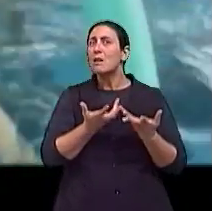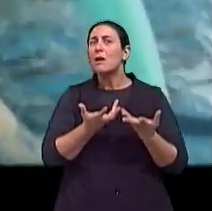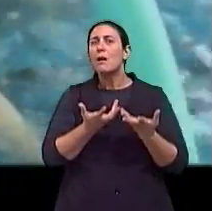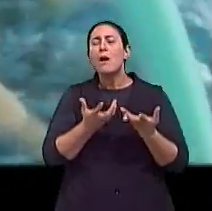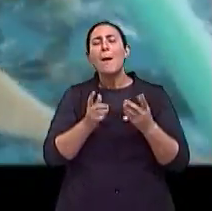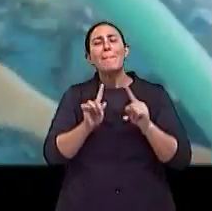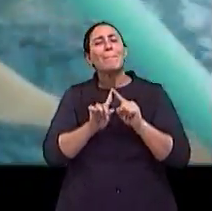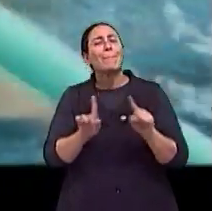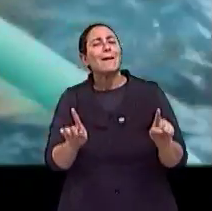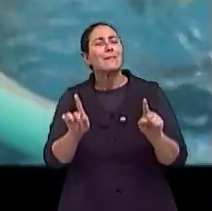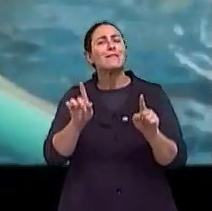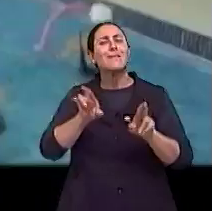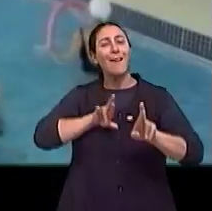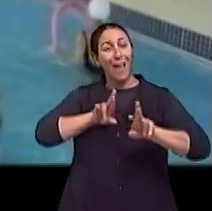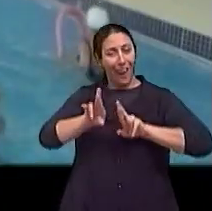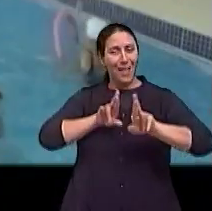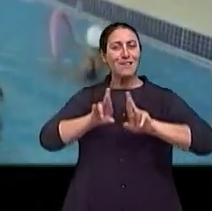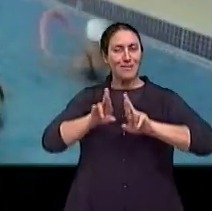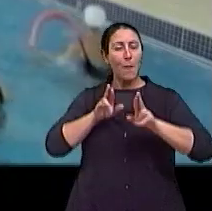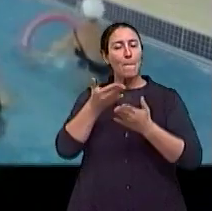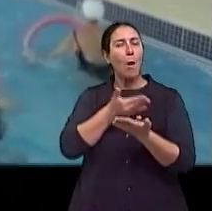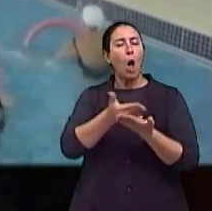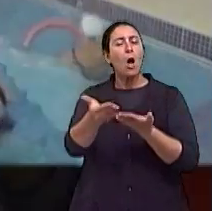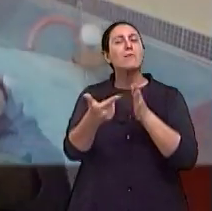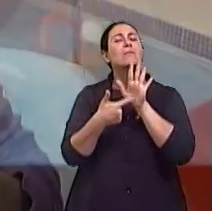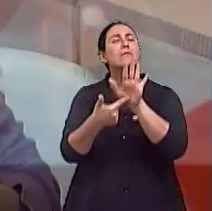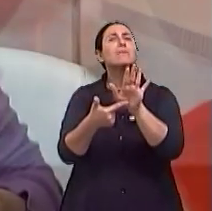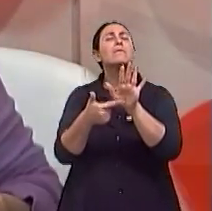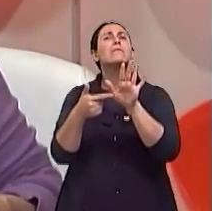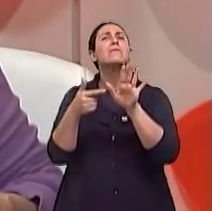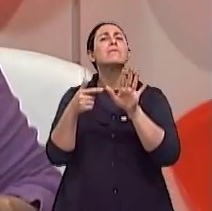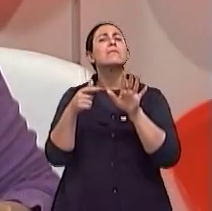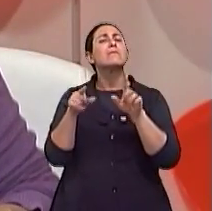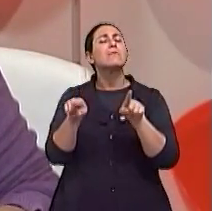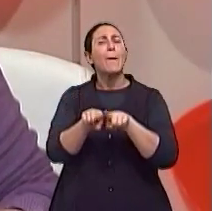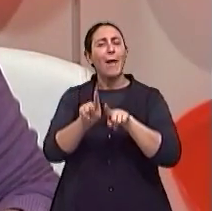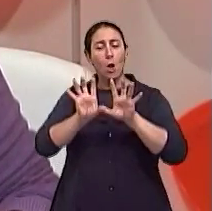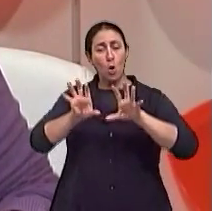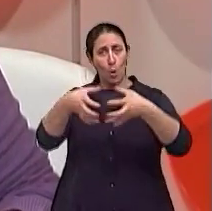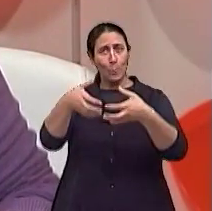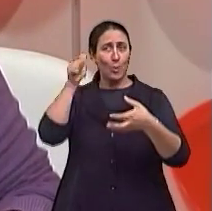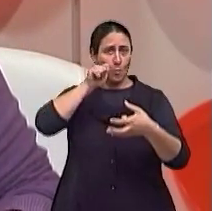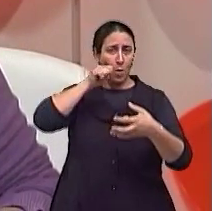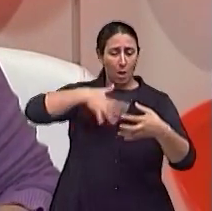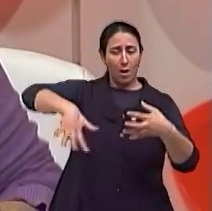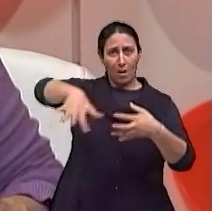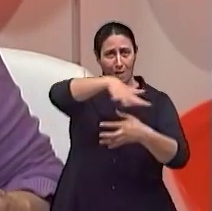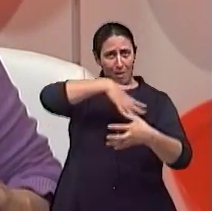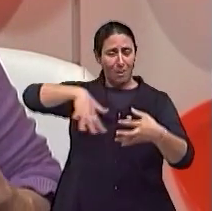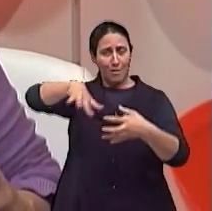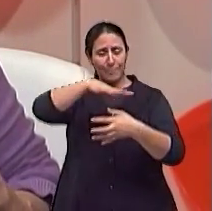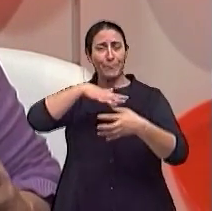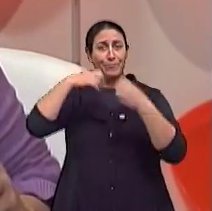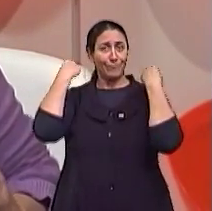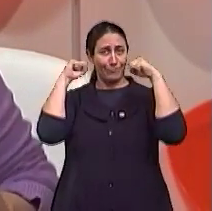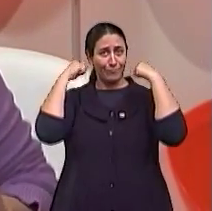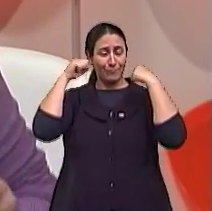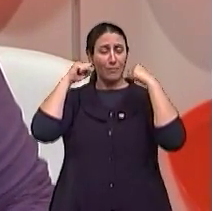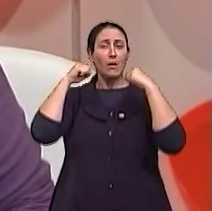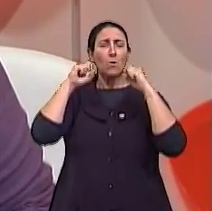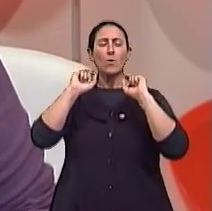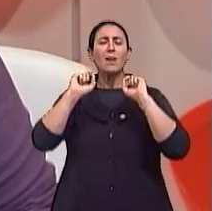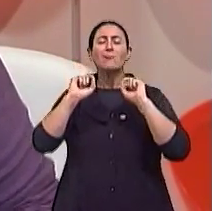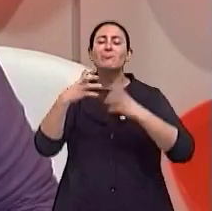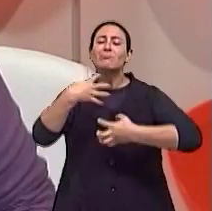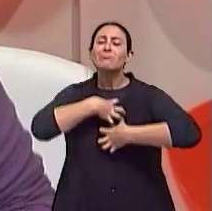Mas a relação, partir dali, também cria, naquele grupo de mulheres da hidroginástica, uma relação de